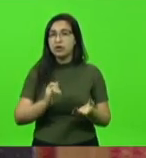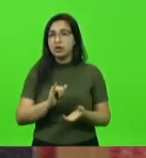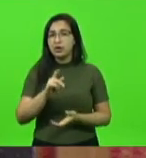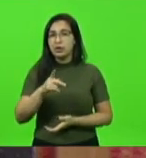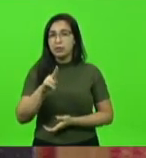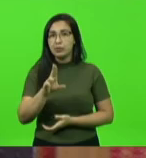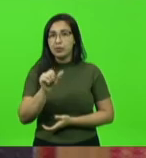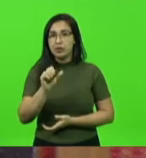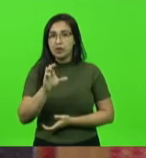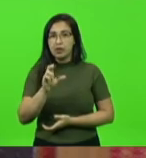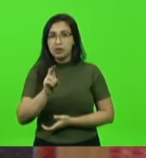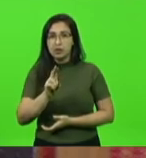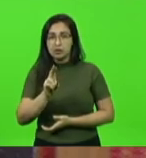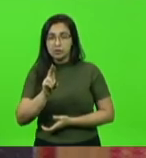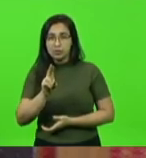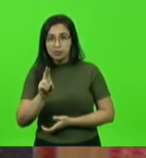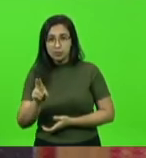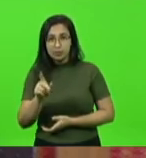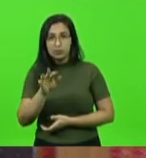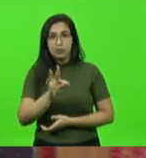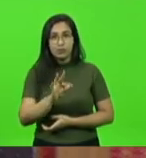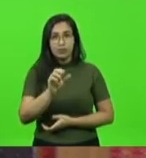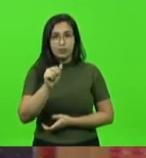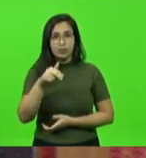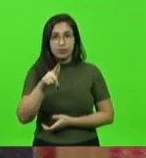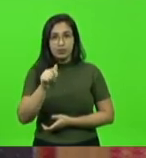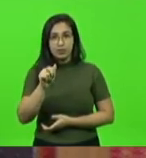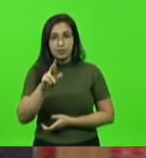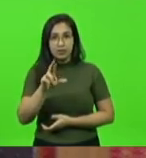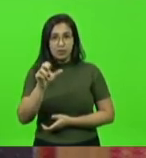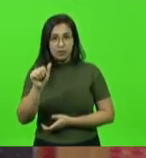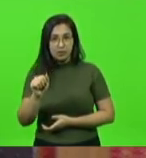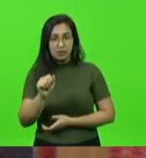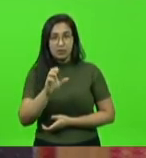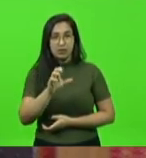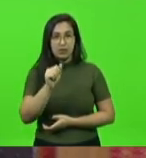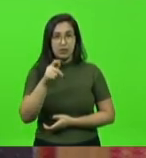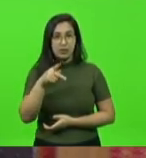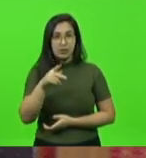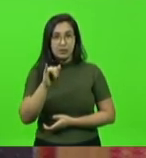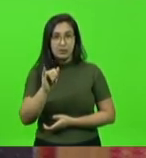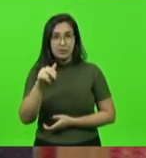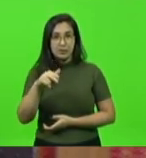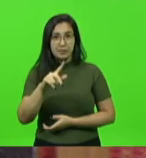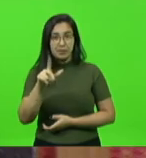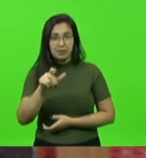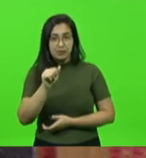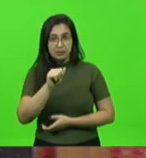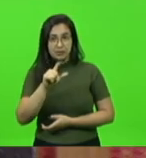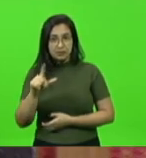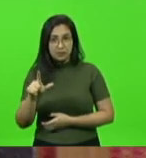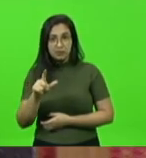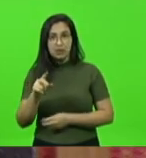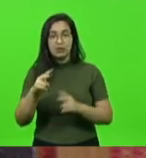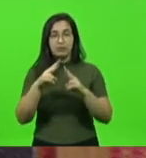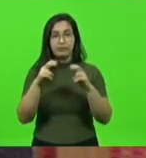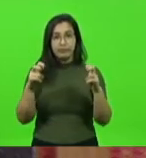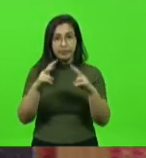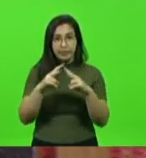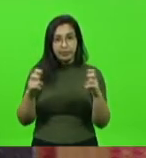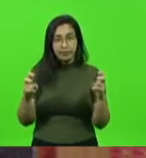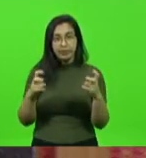José do Cedro Tangará Capinzal Catanduvas Ipira Florianópolis